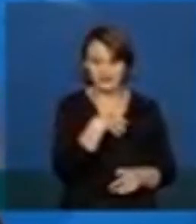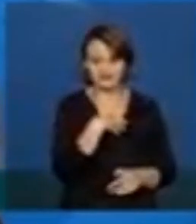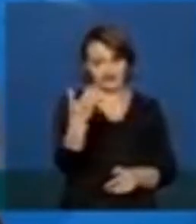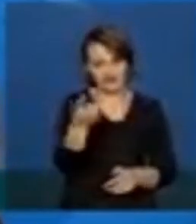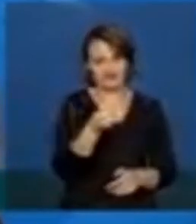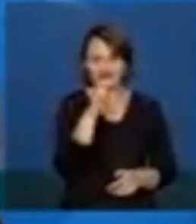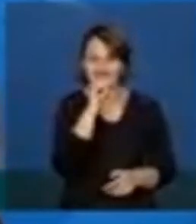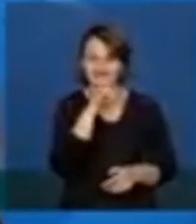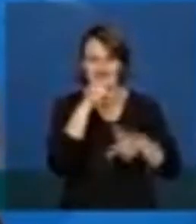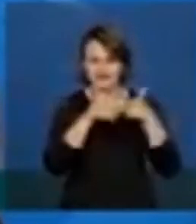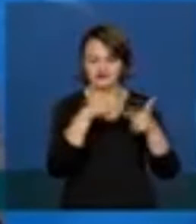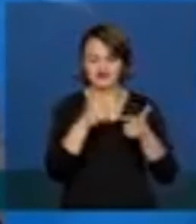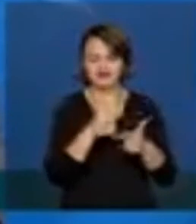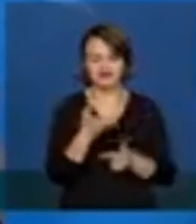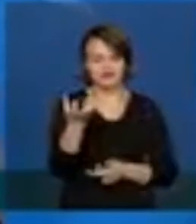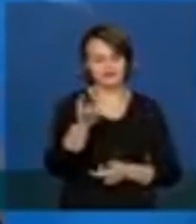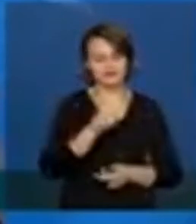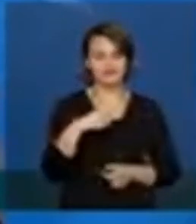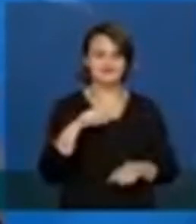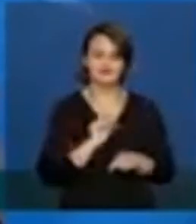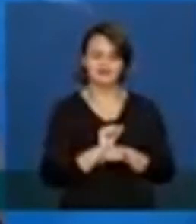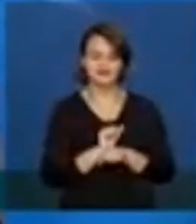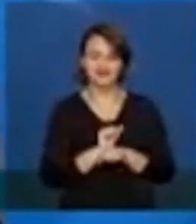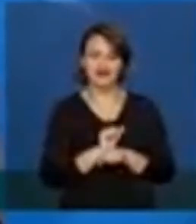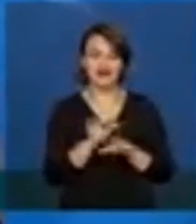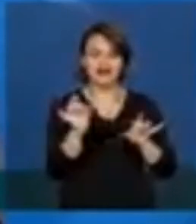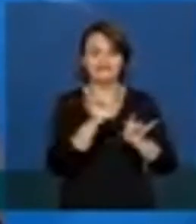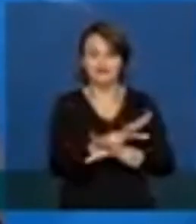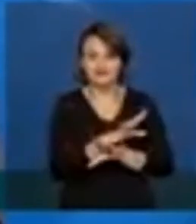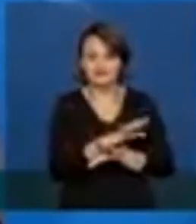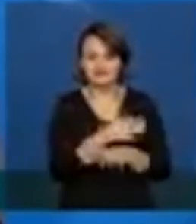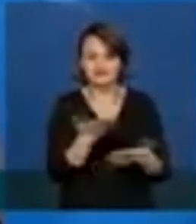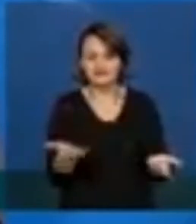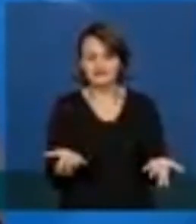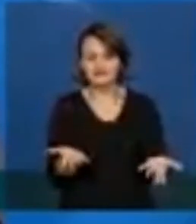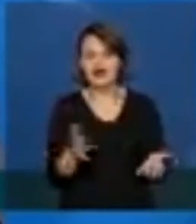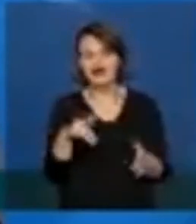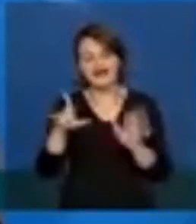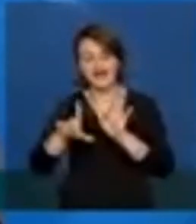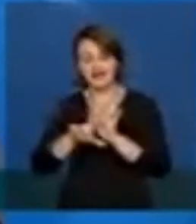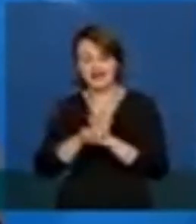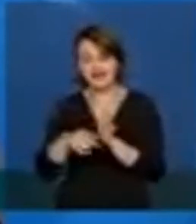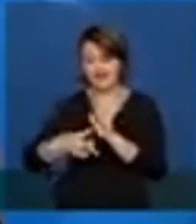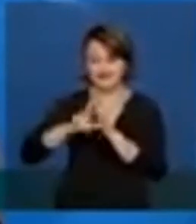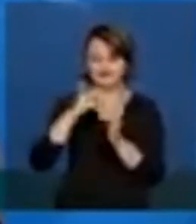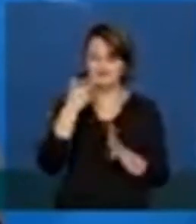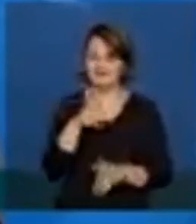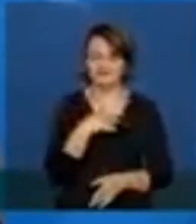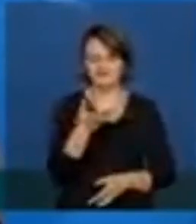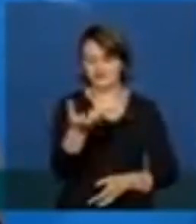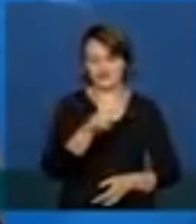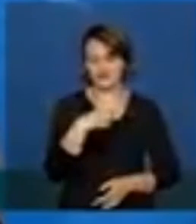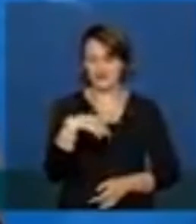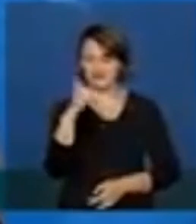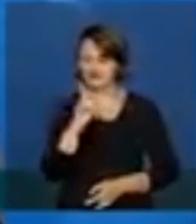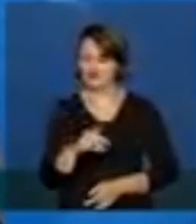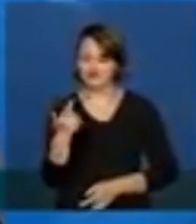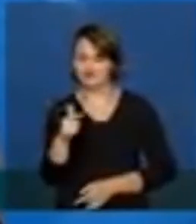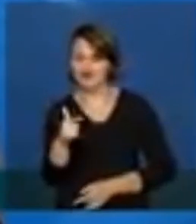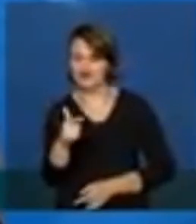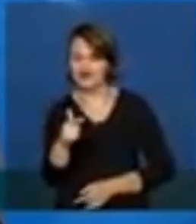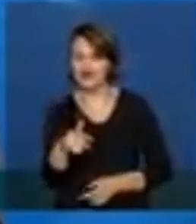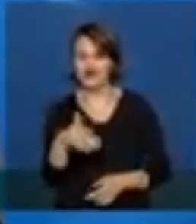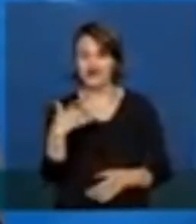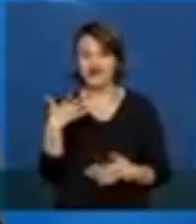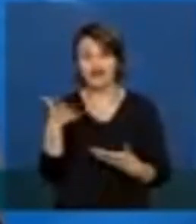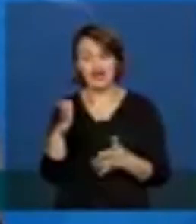recebeu o seguro-desemprego, mas, em algum momento, o seguro-desemprego vai acabar. E a lei original impedia ela de receber o auxílio. A evolução, então, do